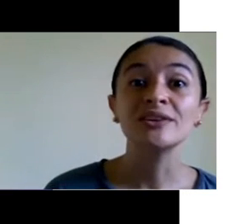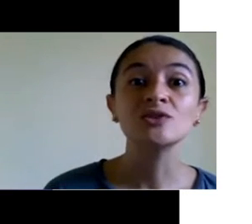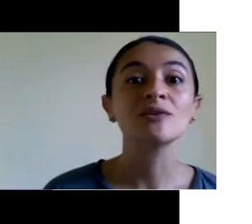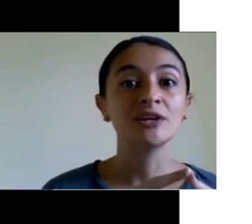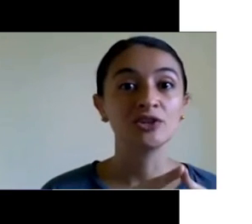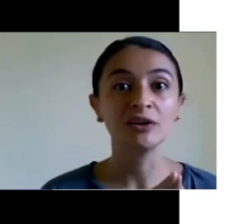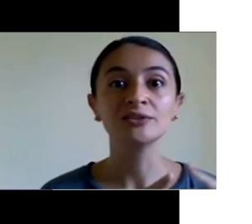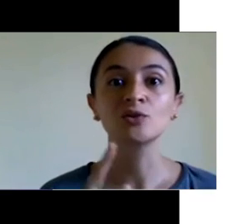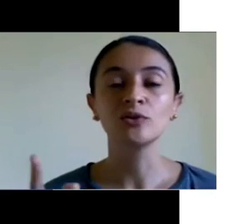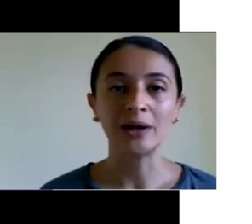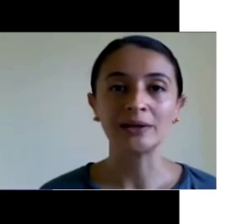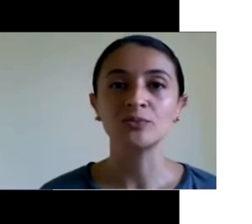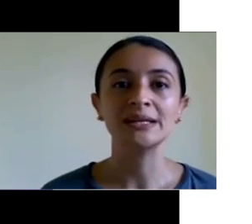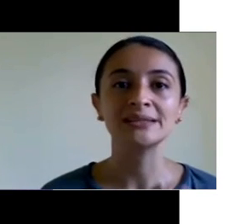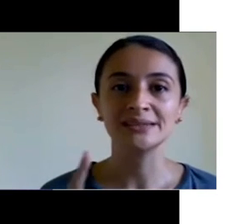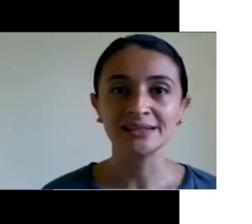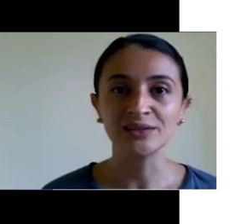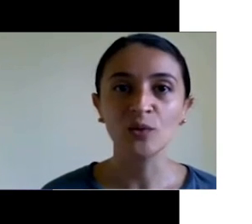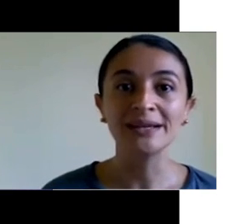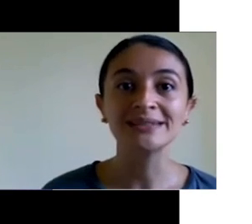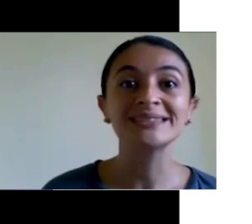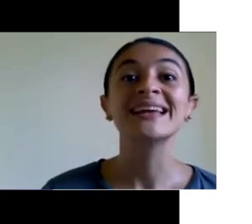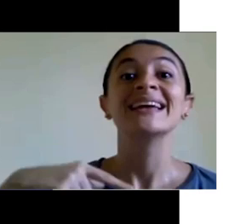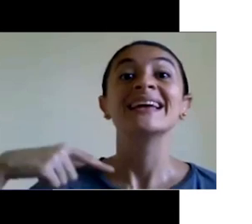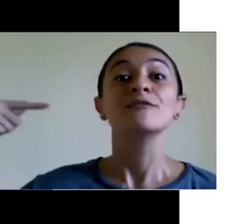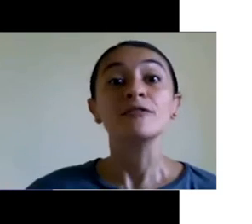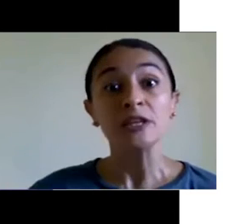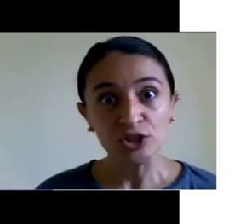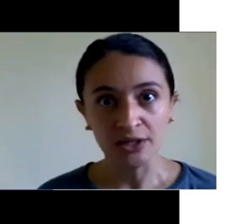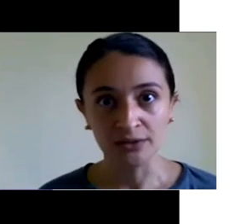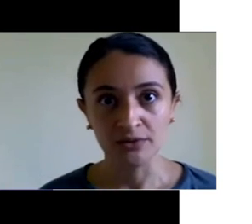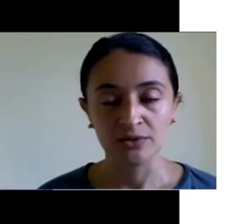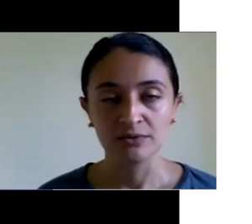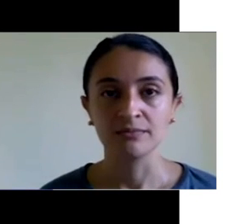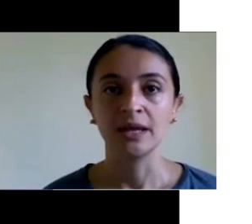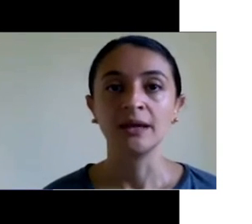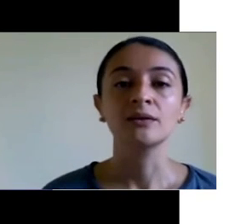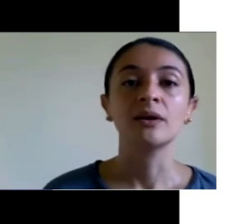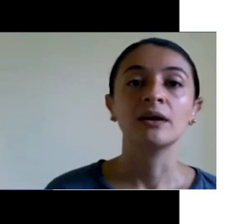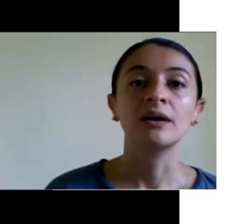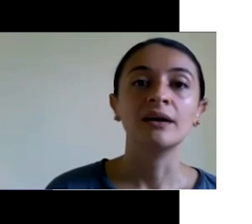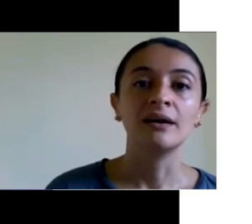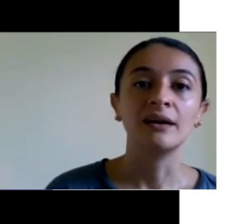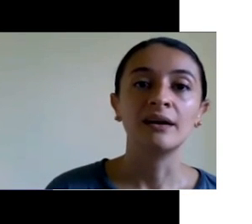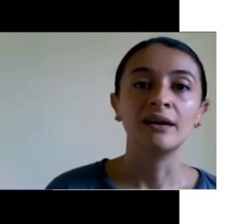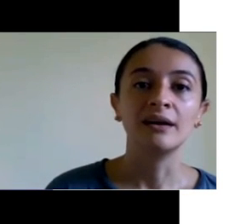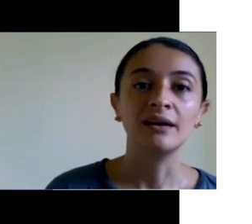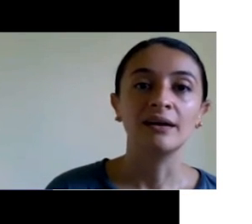Só que imagine isso ao invés de, ó, quatro meses, cinco meses, 20 anos, né? Então,